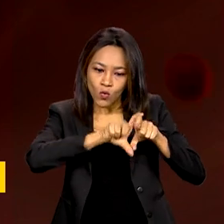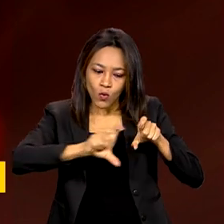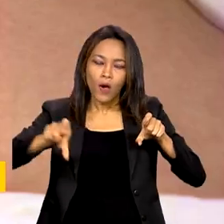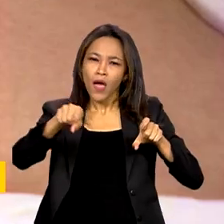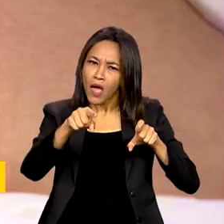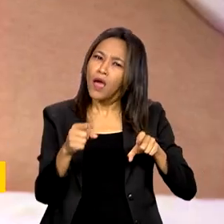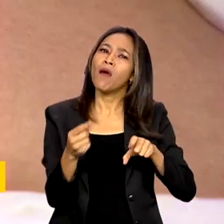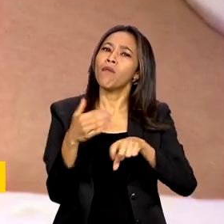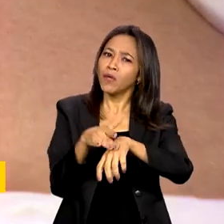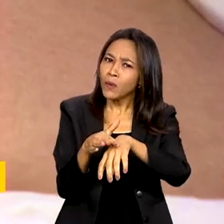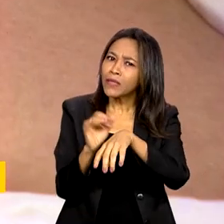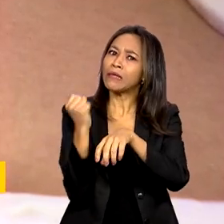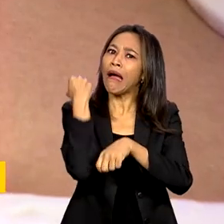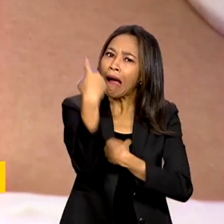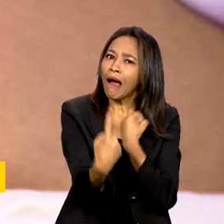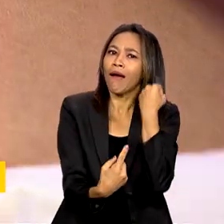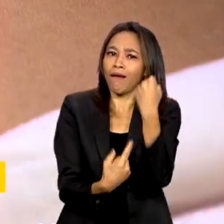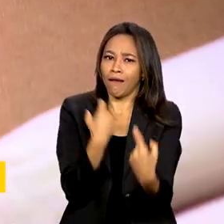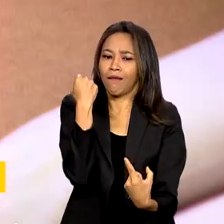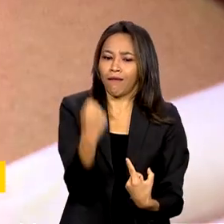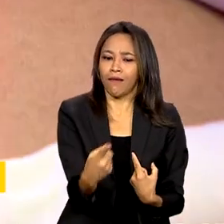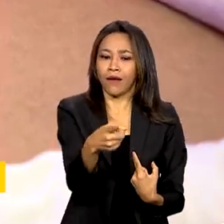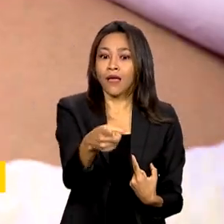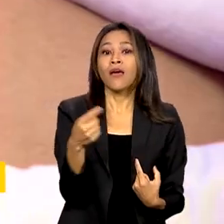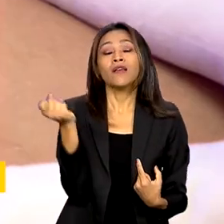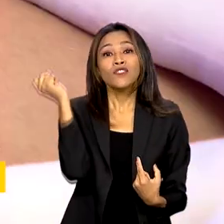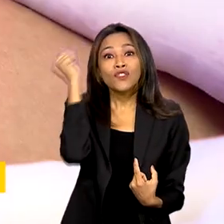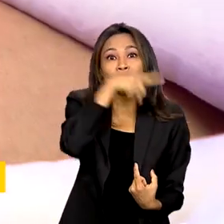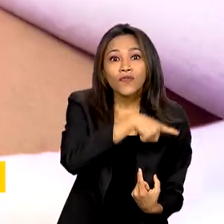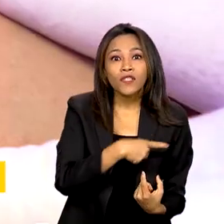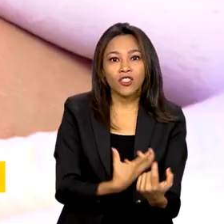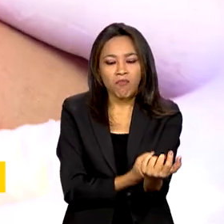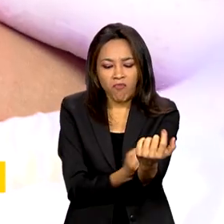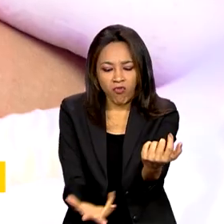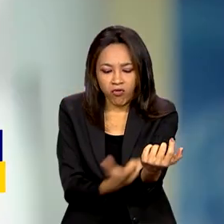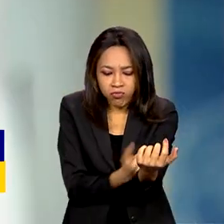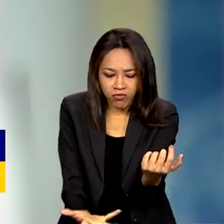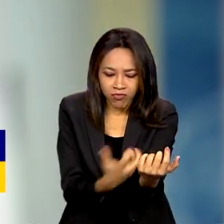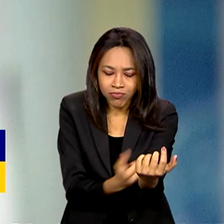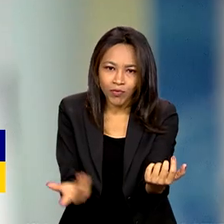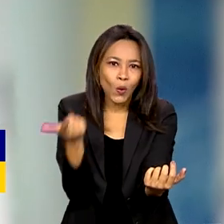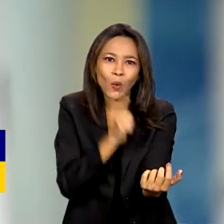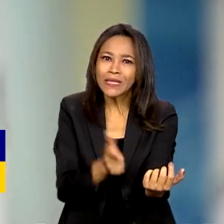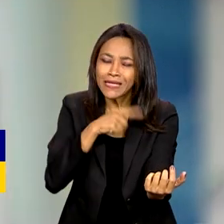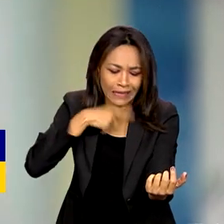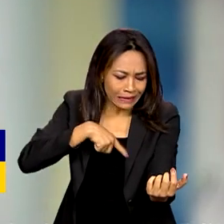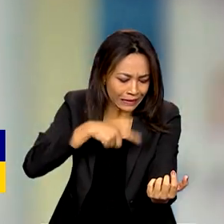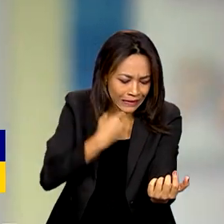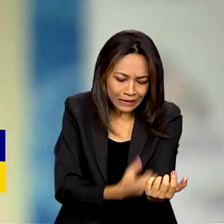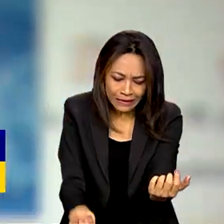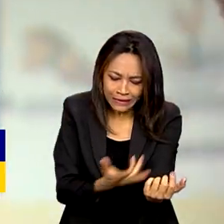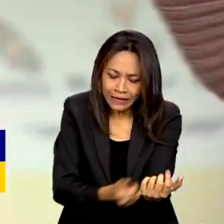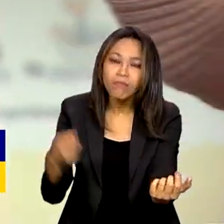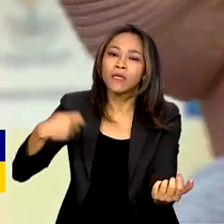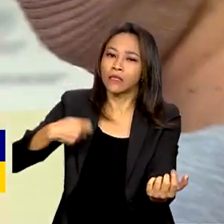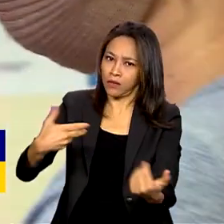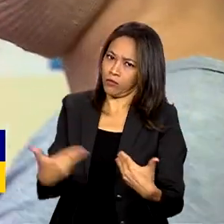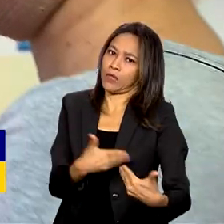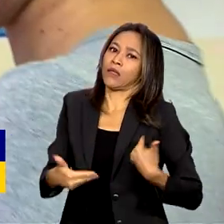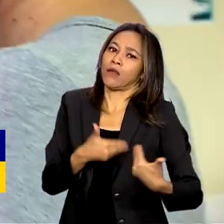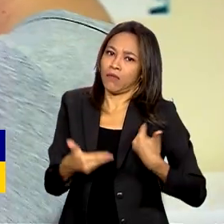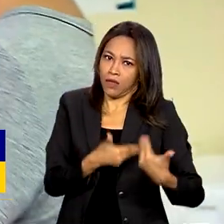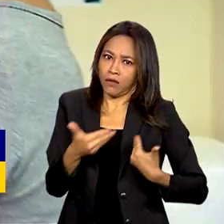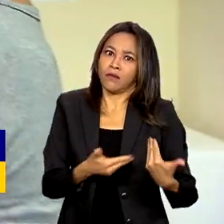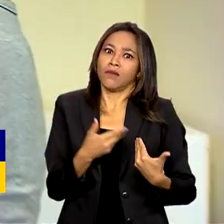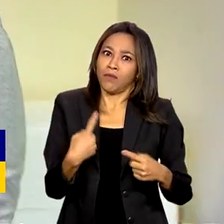rara. O paciente hemofílico tem mais dificuldade de conter um sangramento, e sem o tratamento adequado, a vida